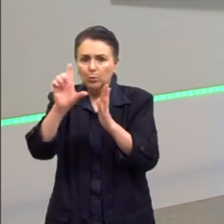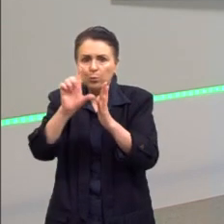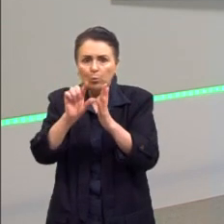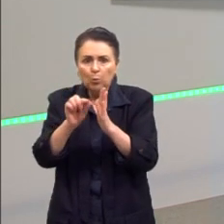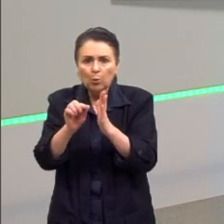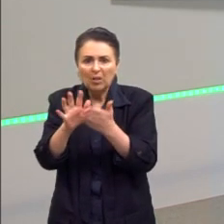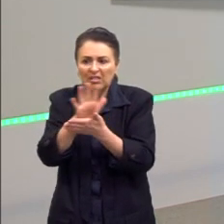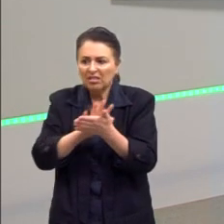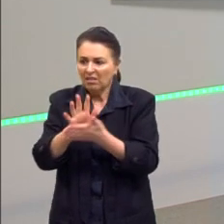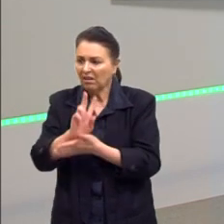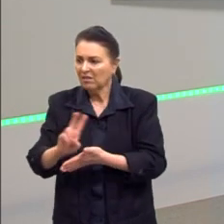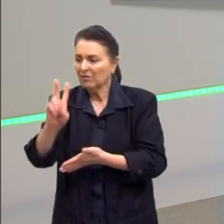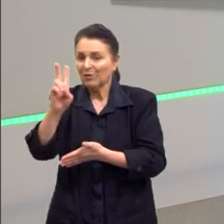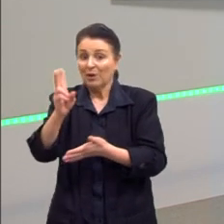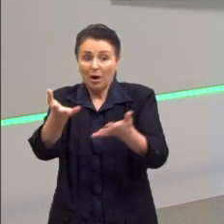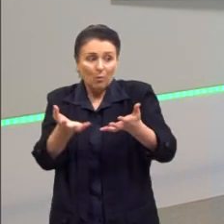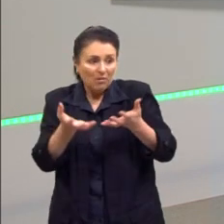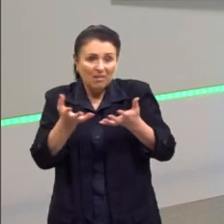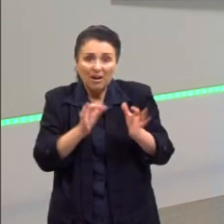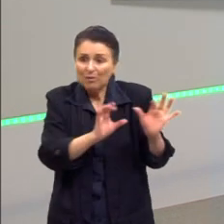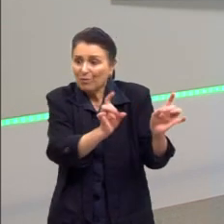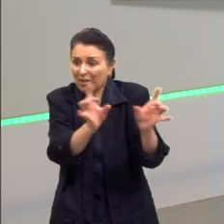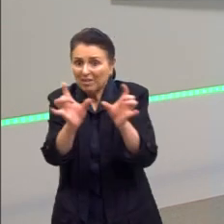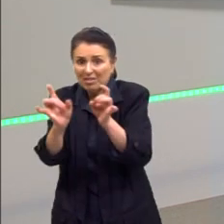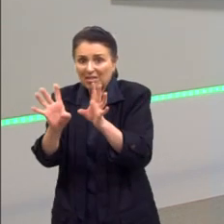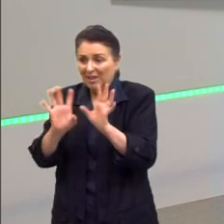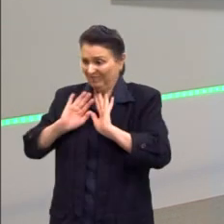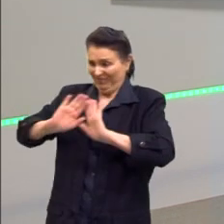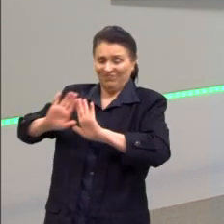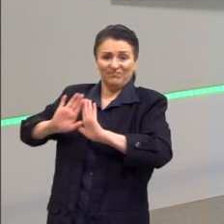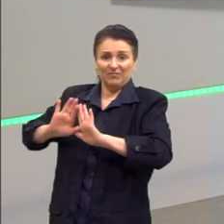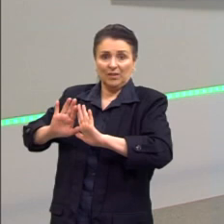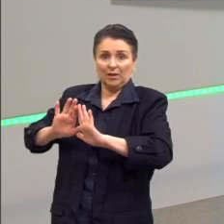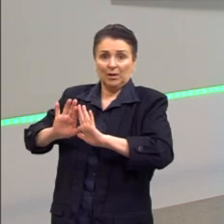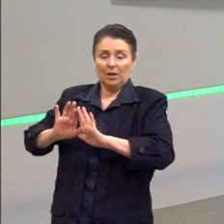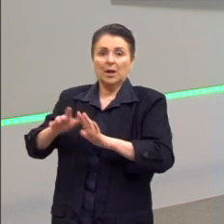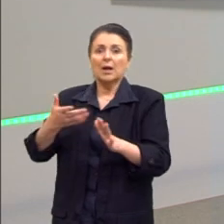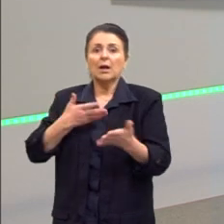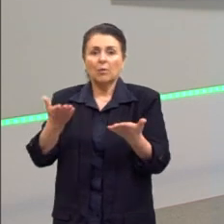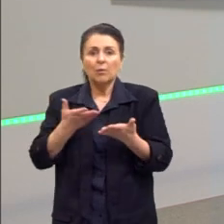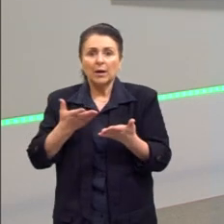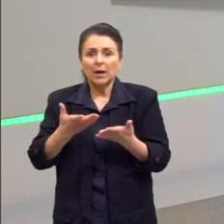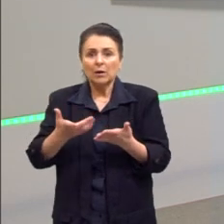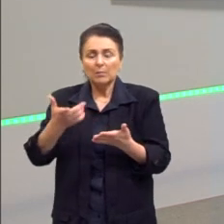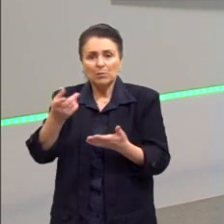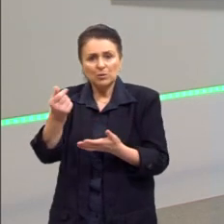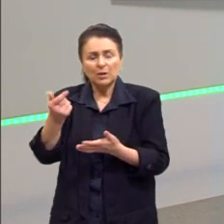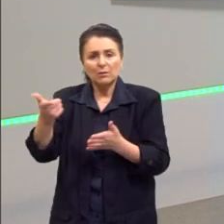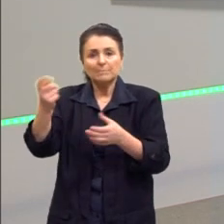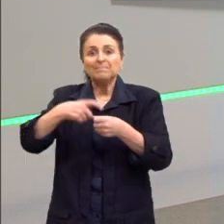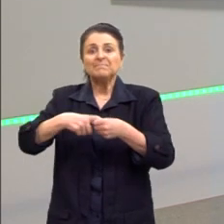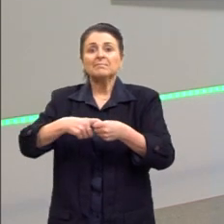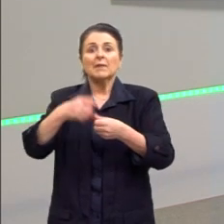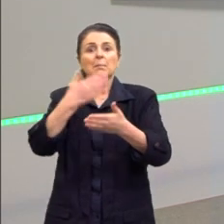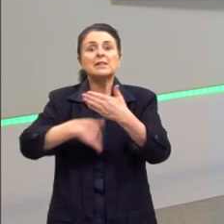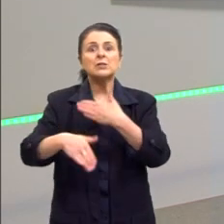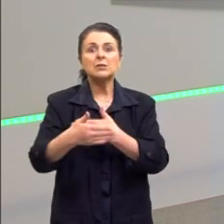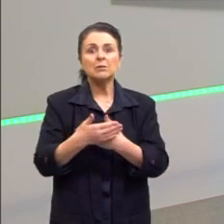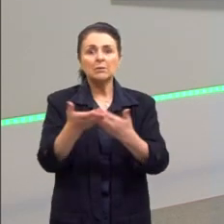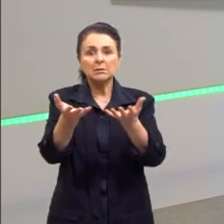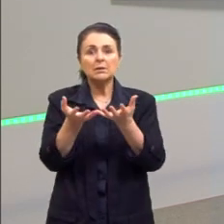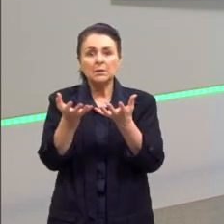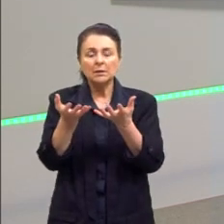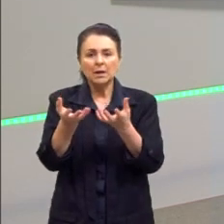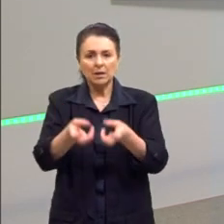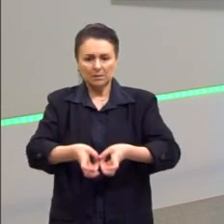vou querer fazer? Vender para eu não ter um prejuízo total, para eu recuperar alguma grana. Só que todo mundo, então, vendo